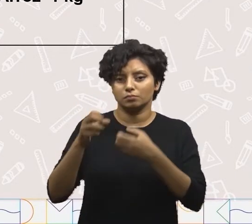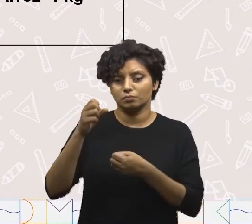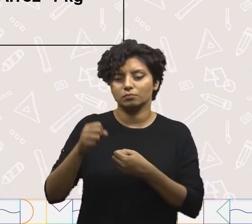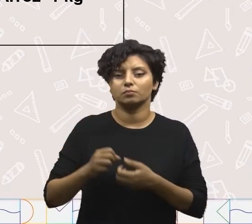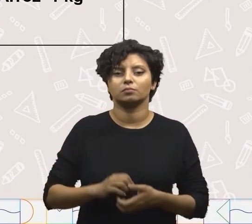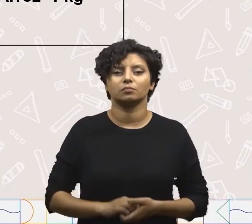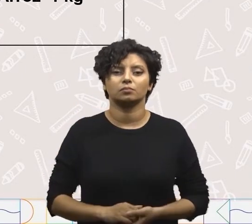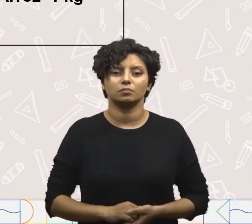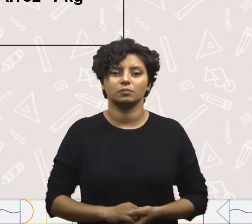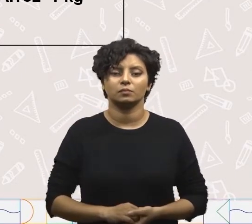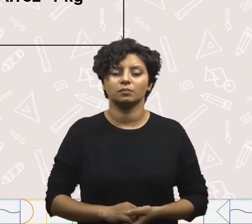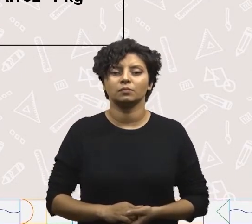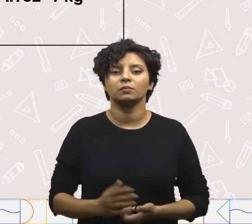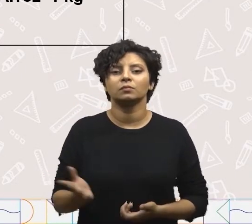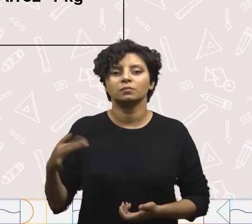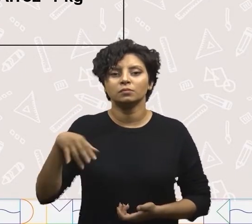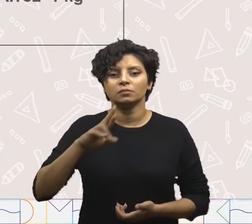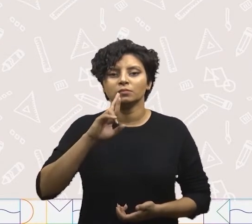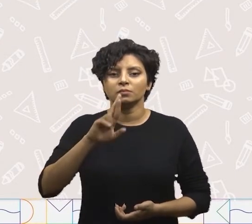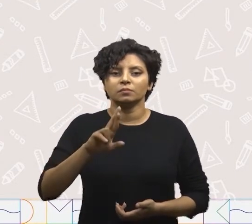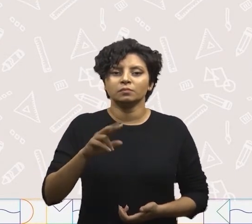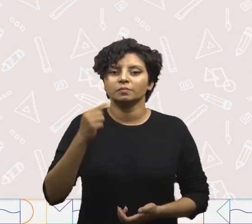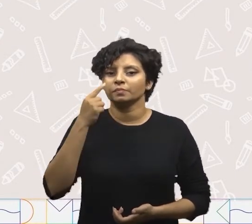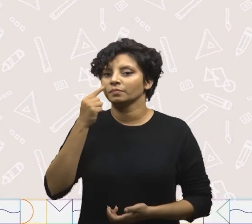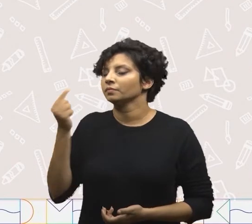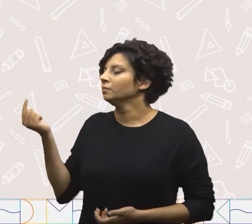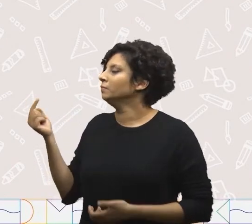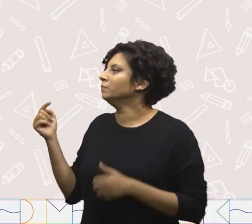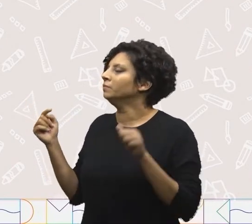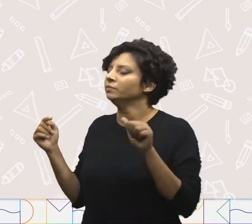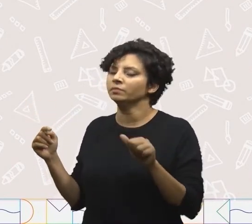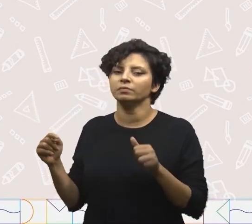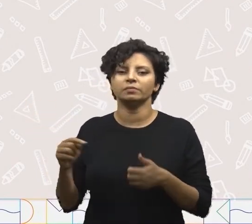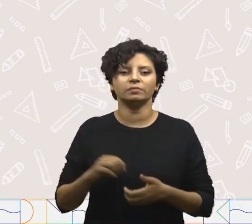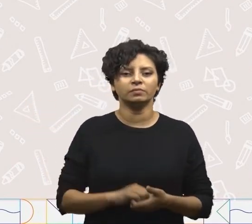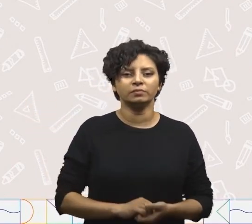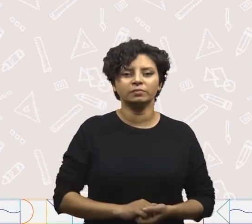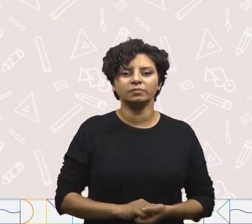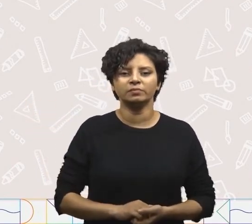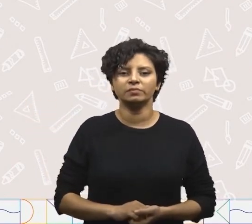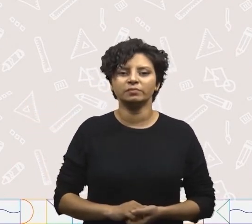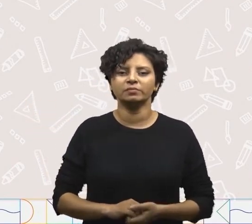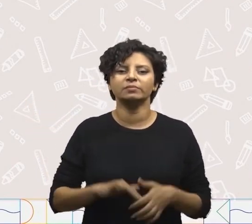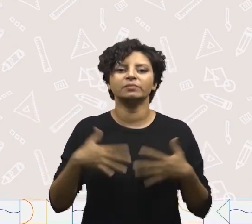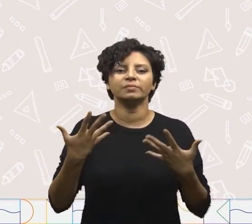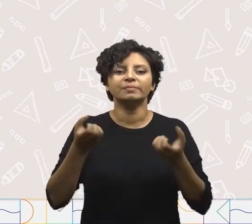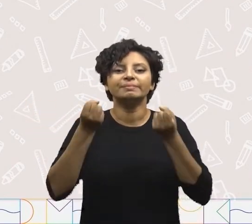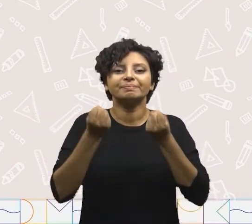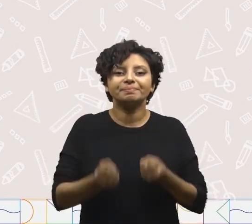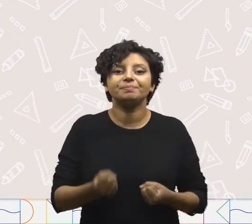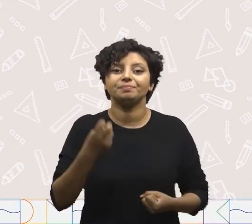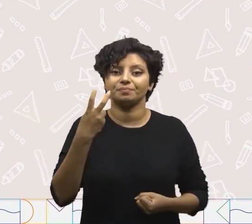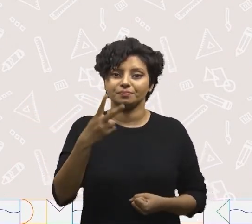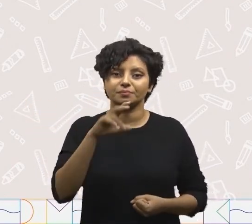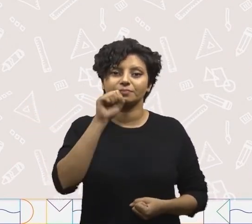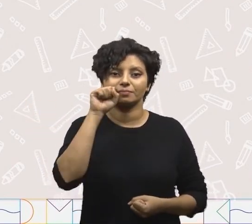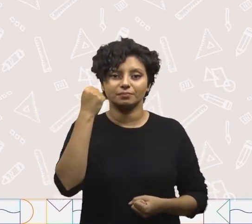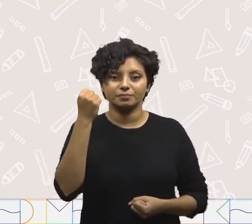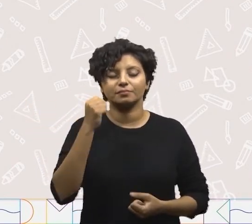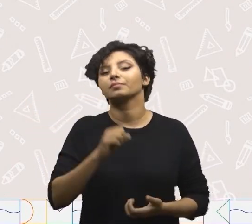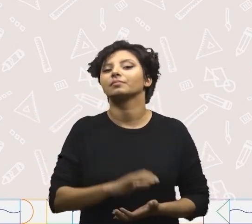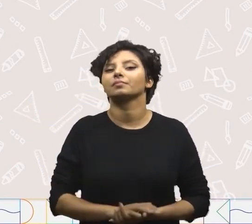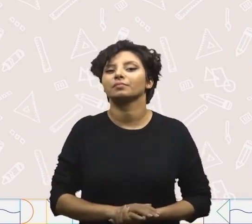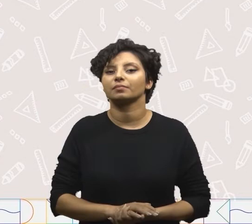creme de leite? Vamos lá responder? Vamos responder a atividade número 3. Letra A. Qual é o peso de 2